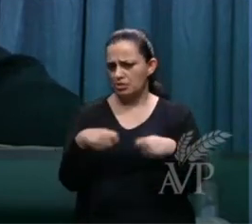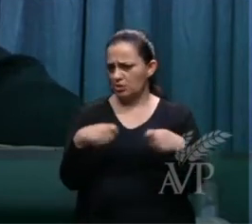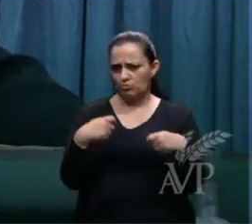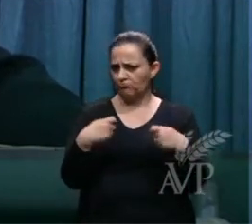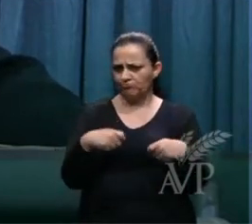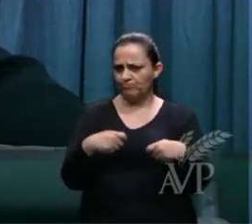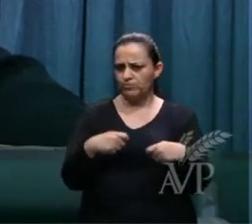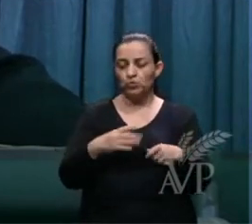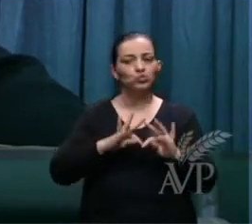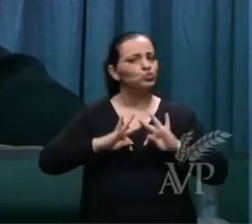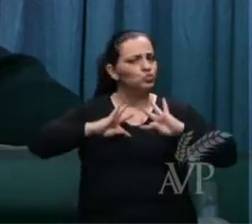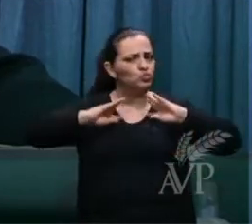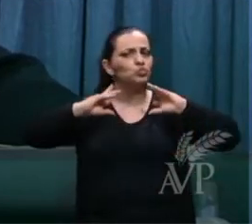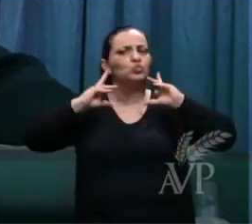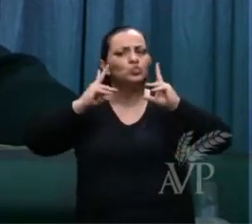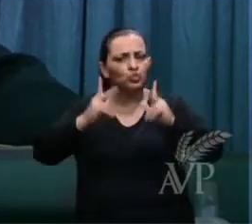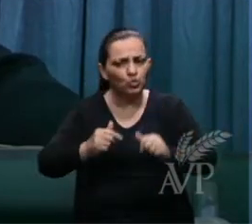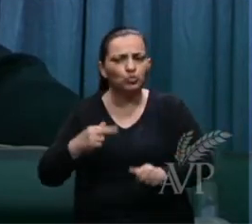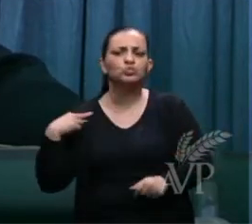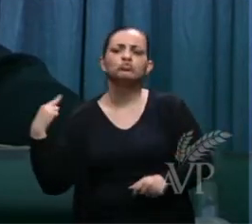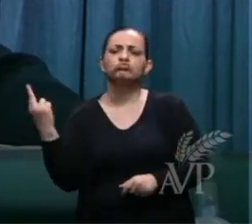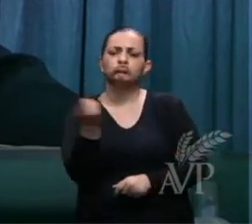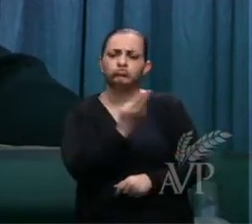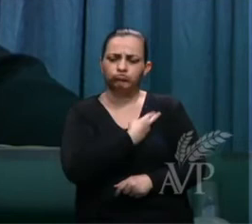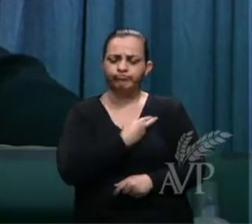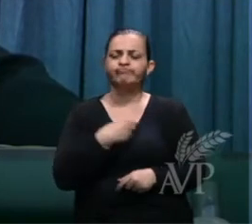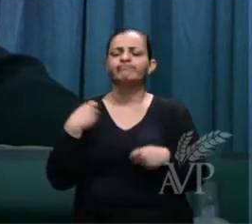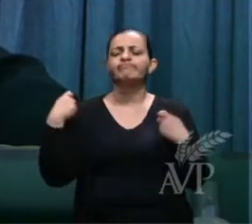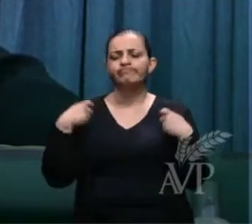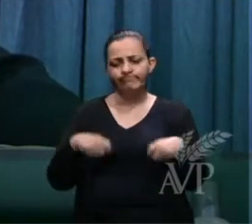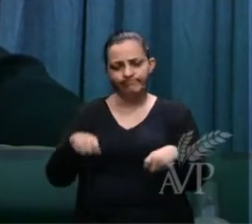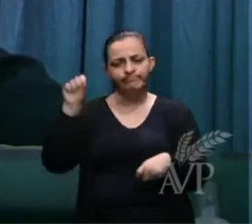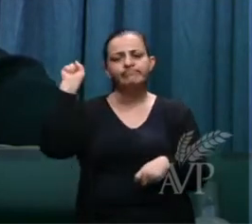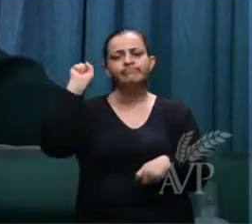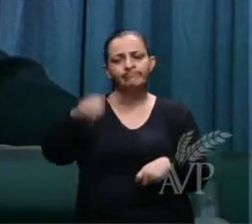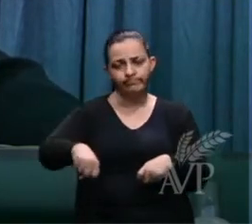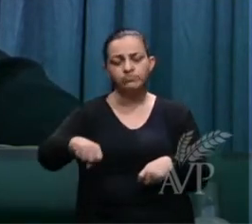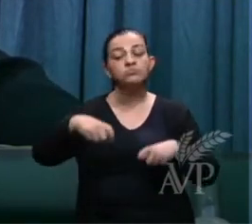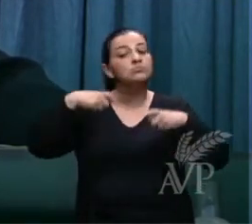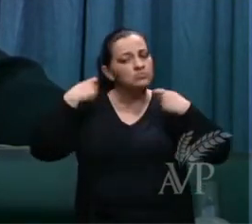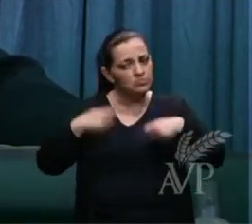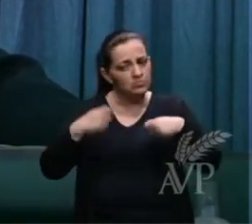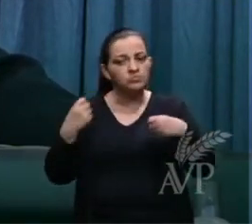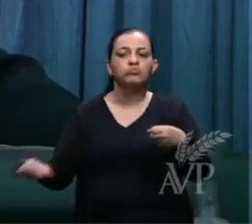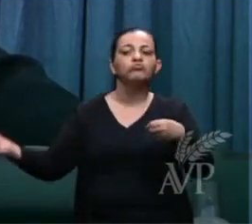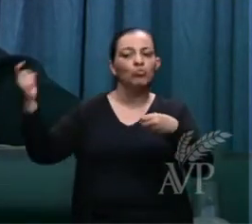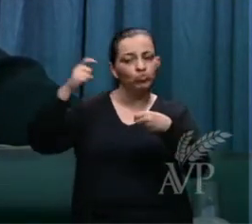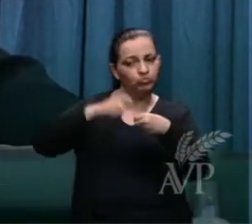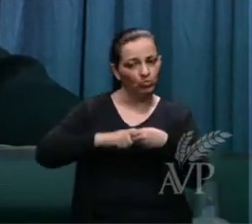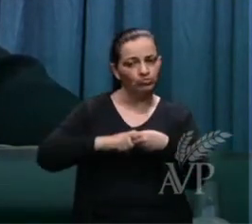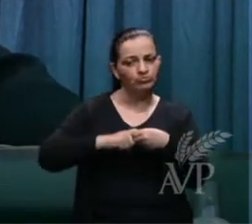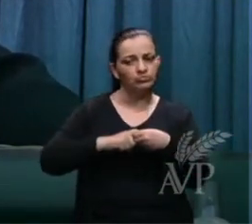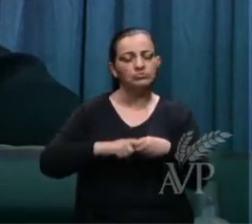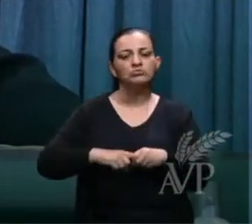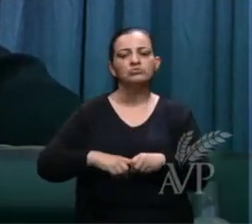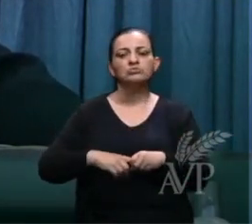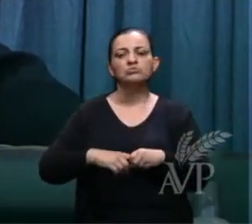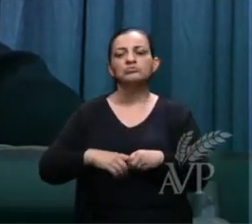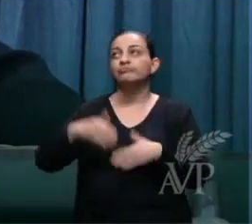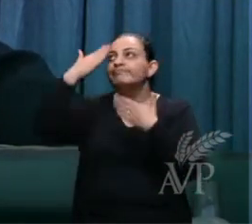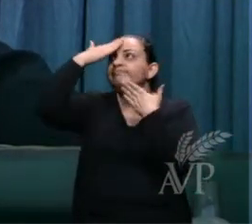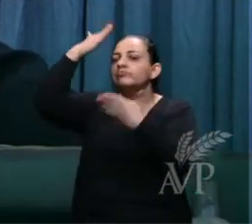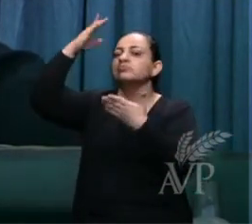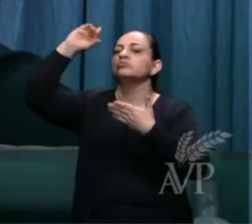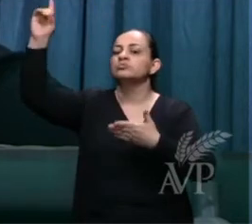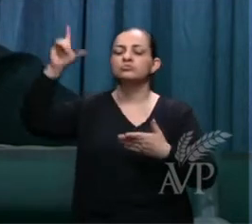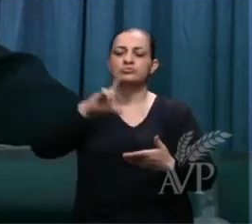todos todos nós precisamos fazer uso quando é preciso desta marcha e graças a deus que